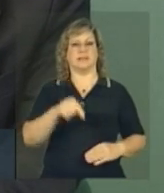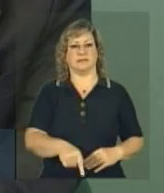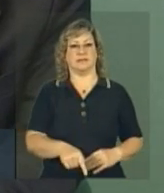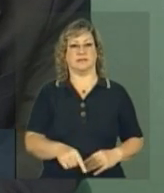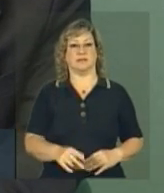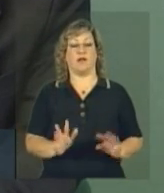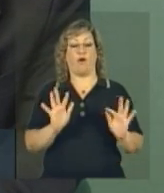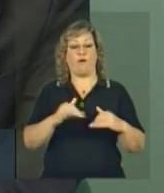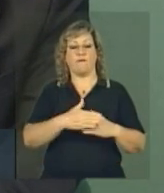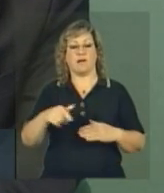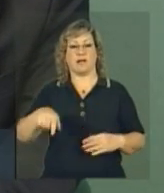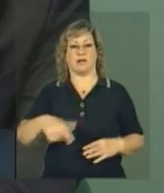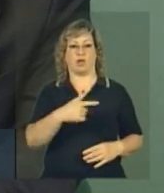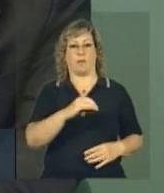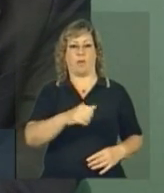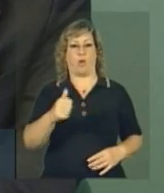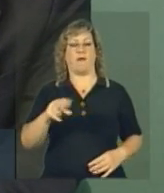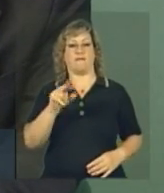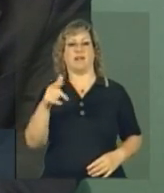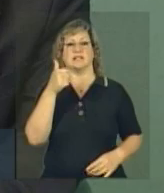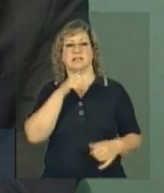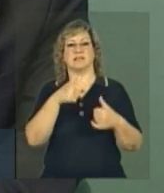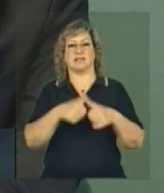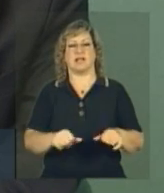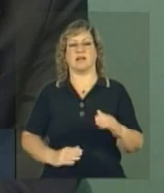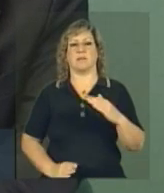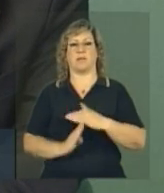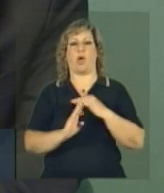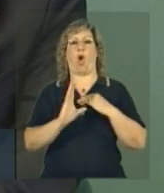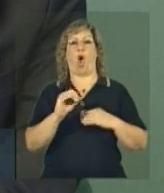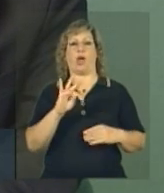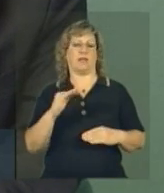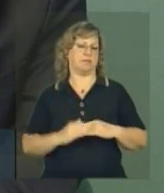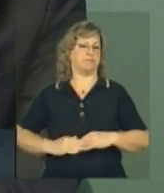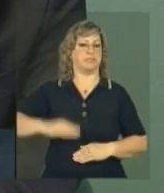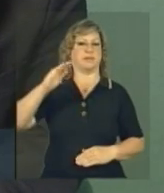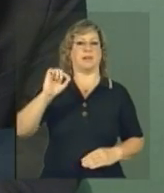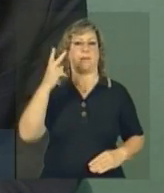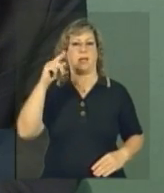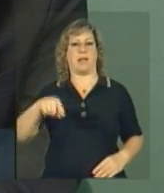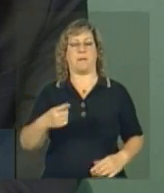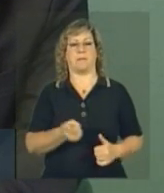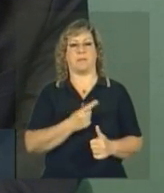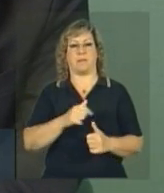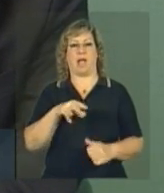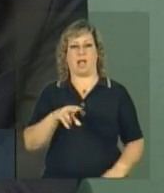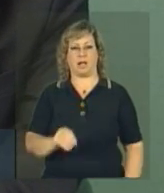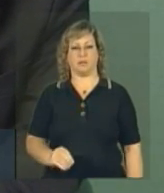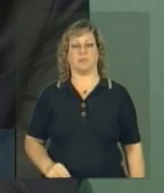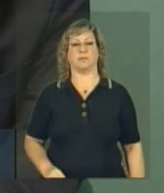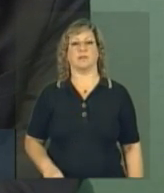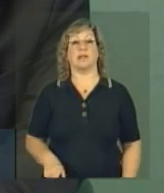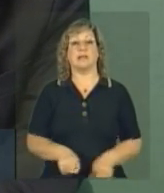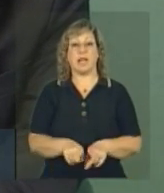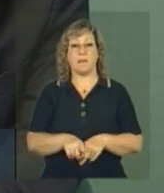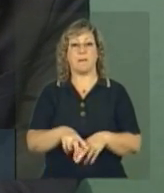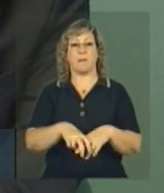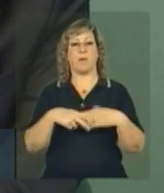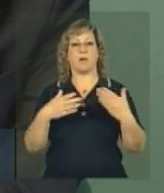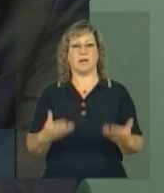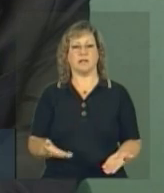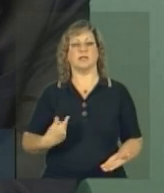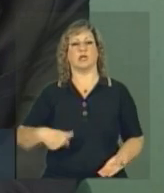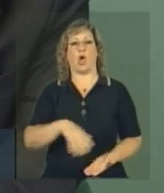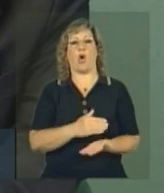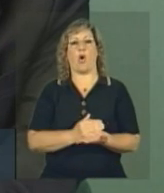Já no final desse ano vamos estar passando a cota prevista para o primeiro ano. E, por conta disso, então